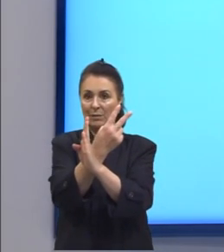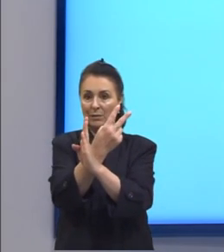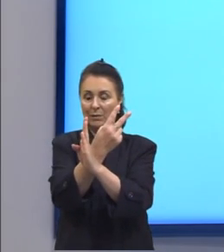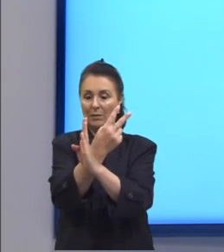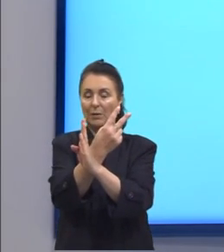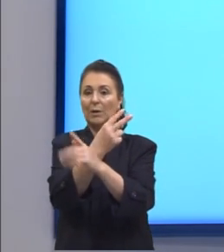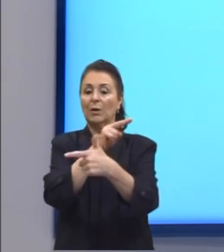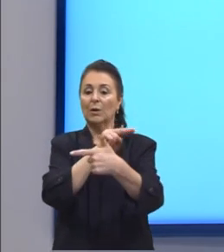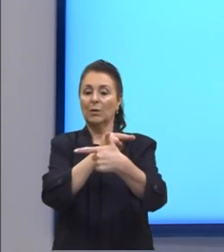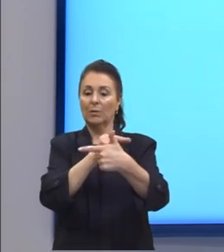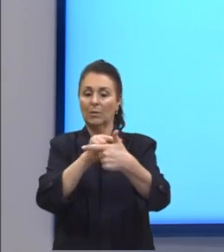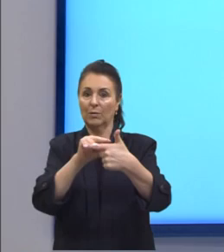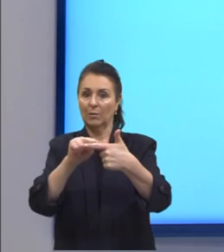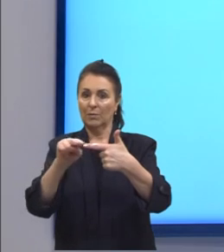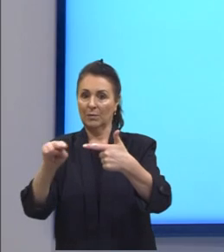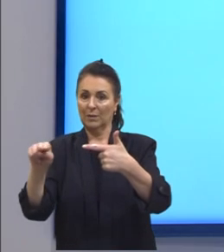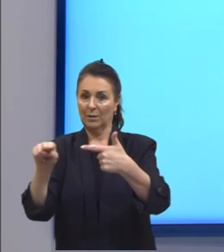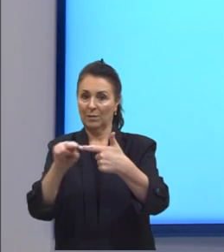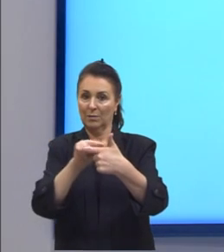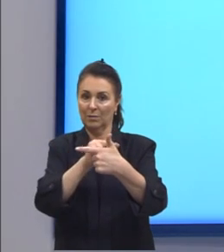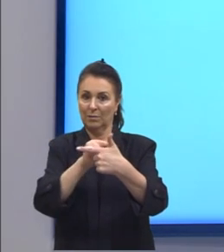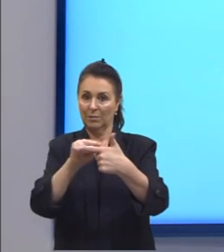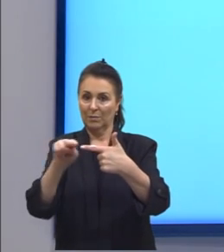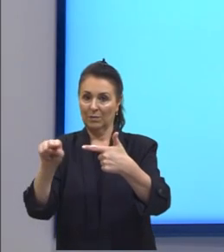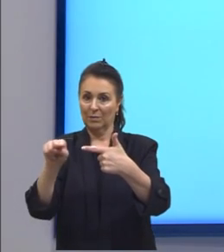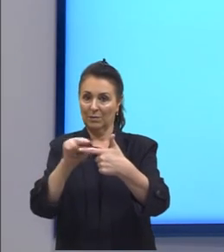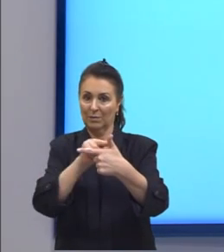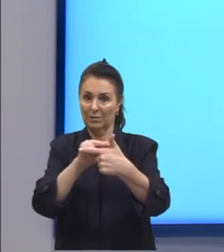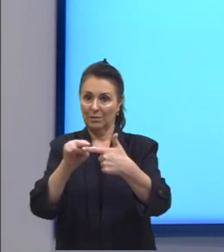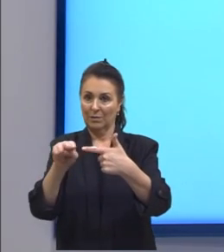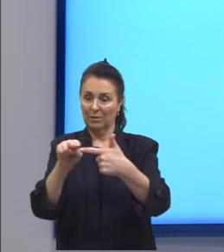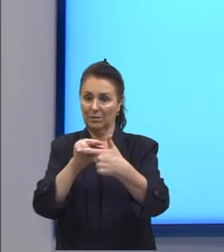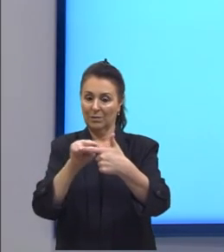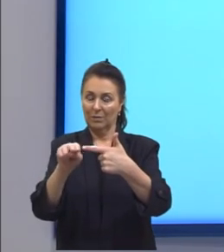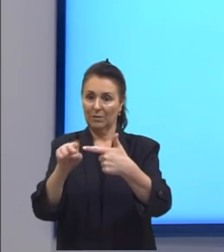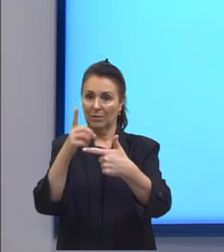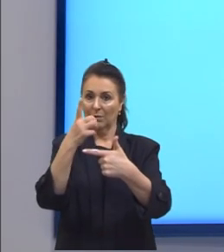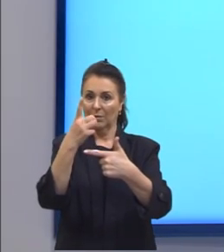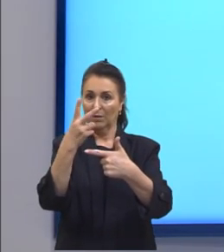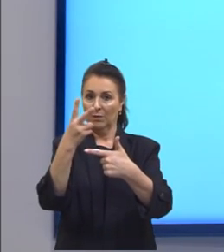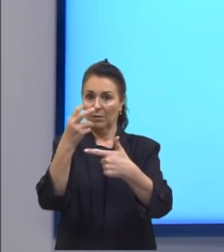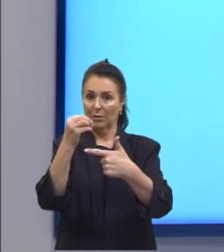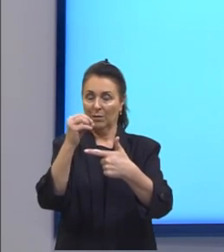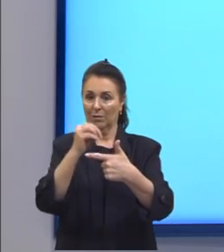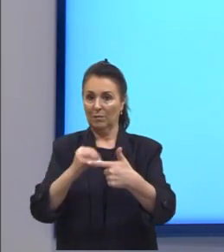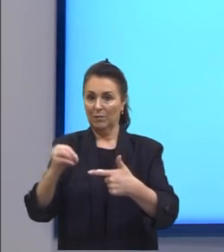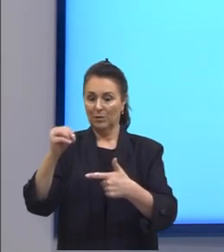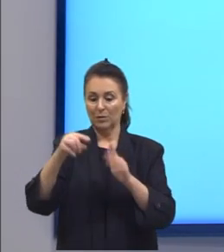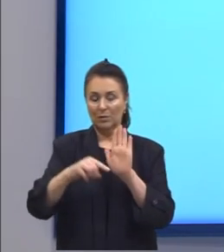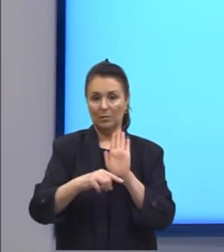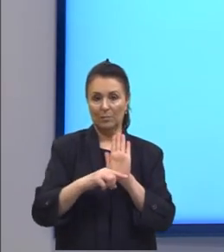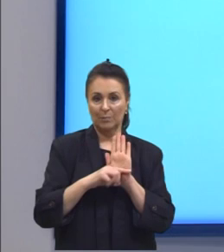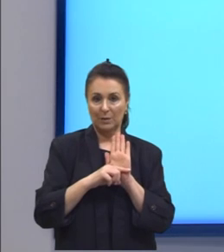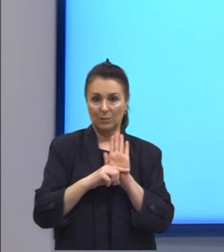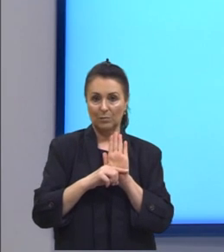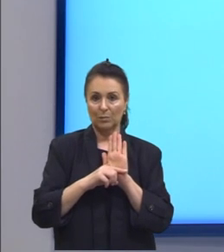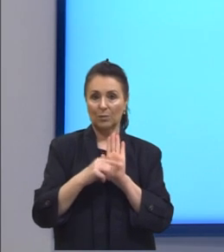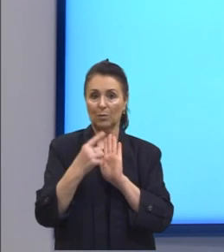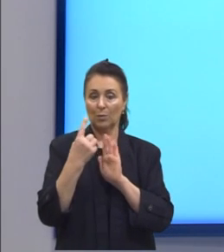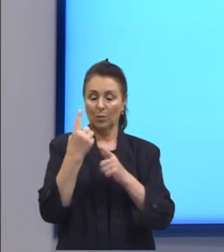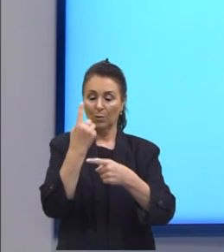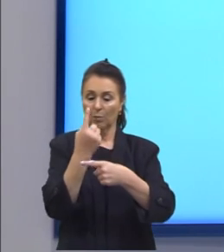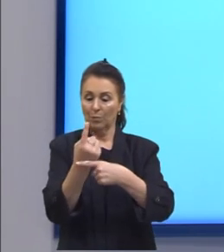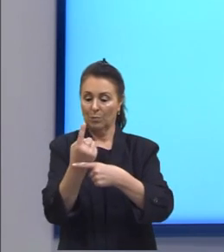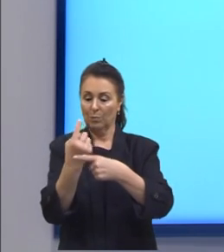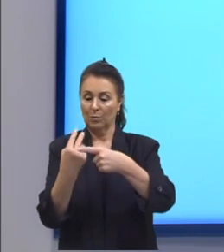sempre no eixo horizontal então cosseno de 120 seria menos 1 sobre